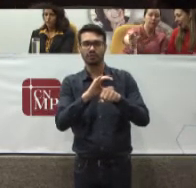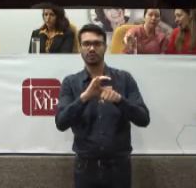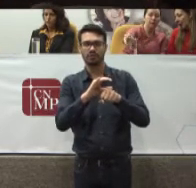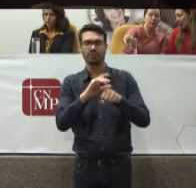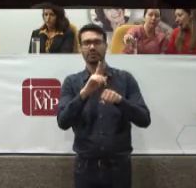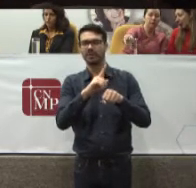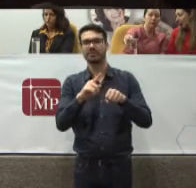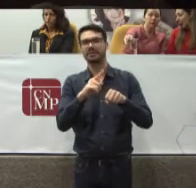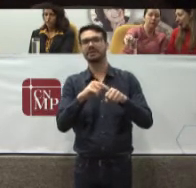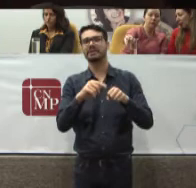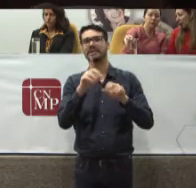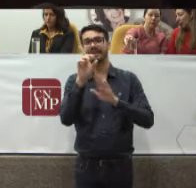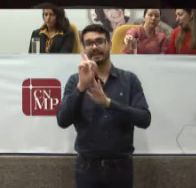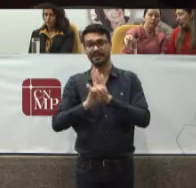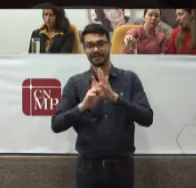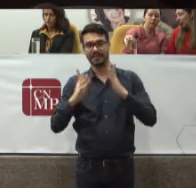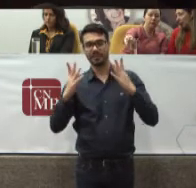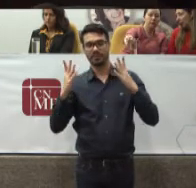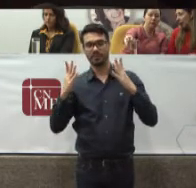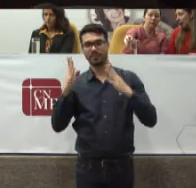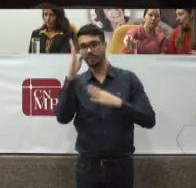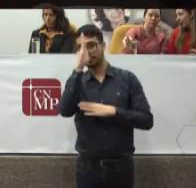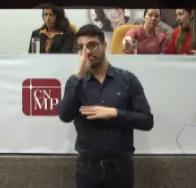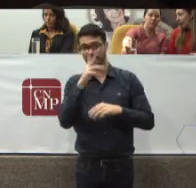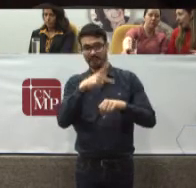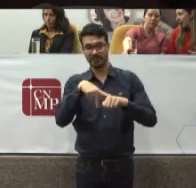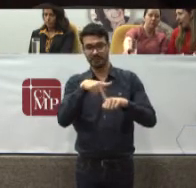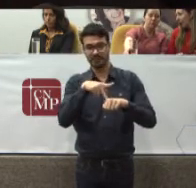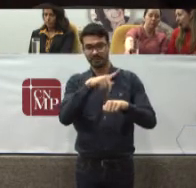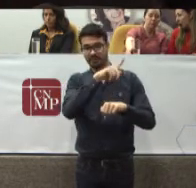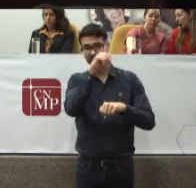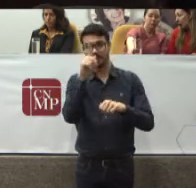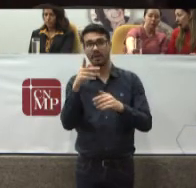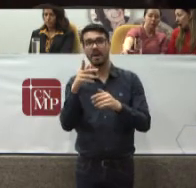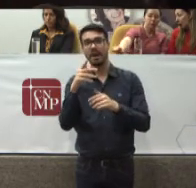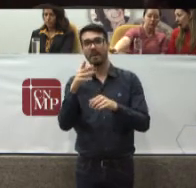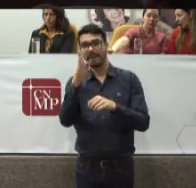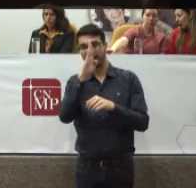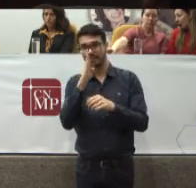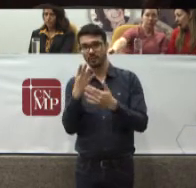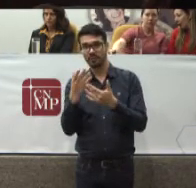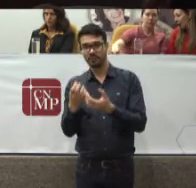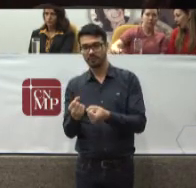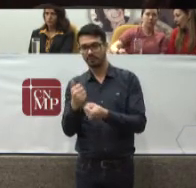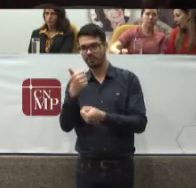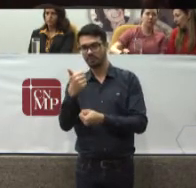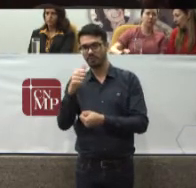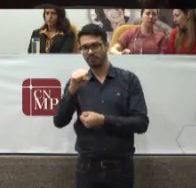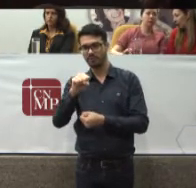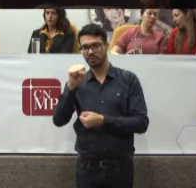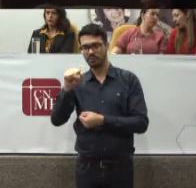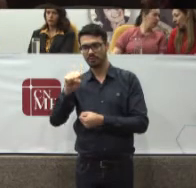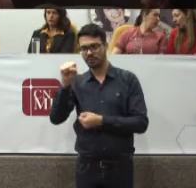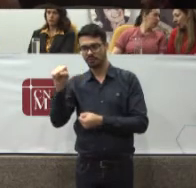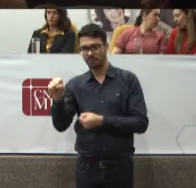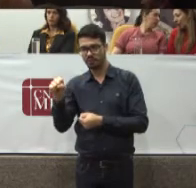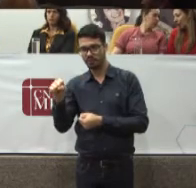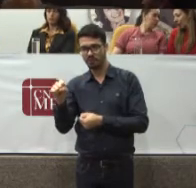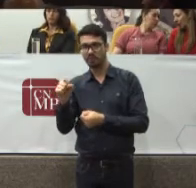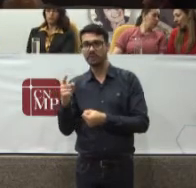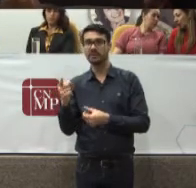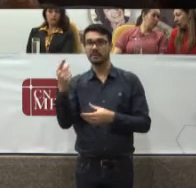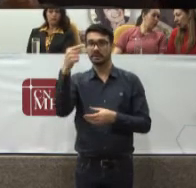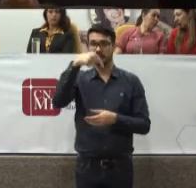Direito Brasileiro No Estado Brasileiro Em 88 Ela Já Trazia No seu